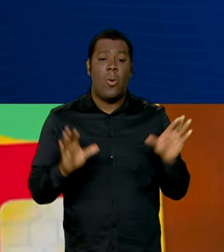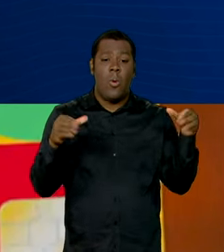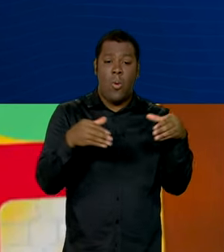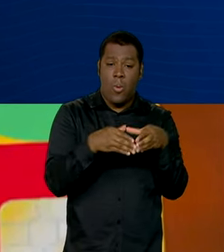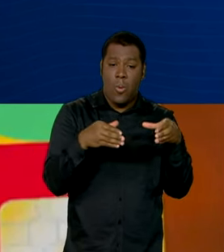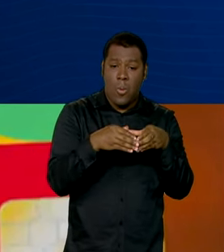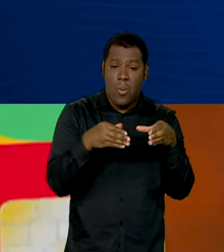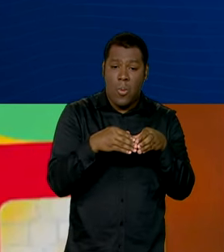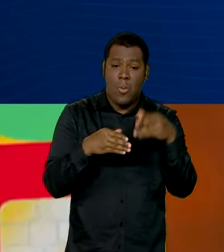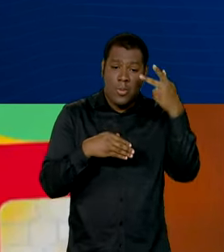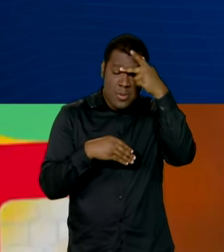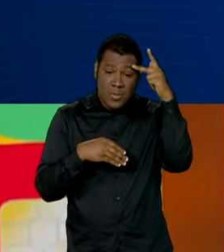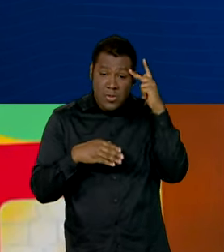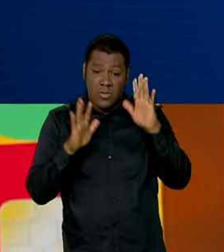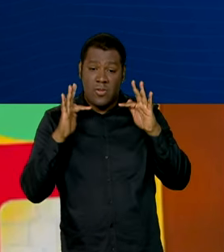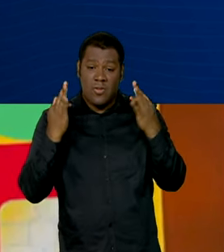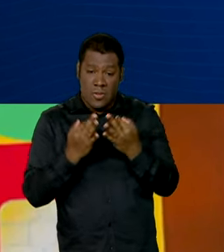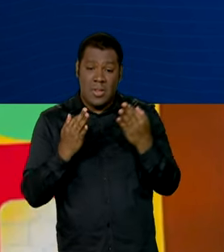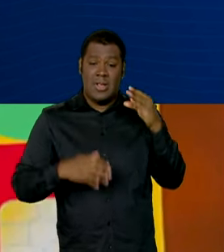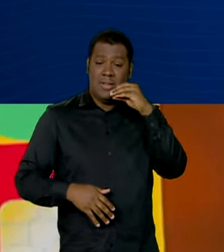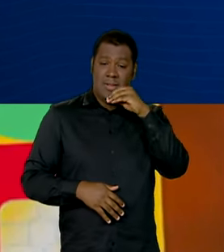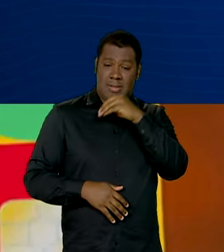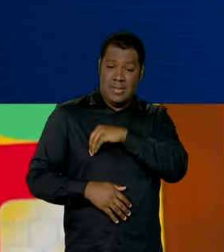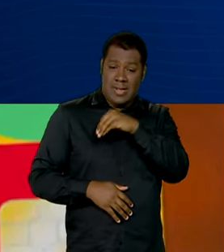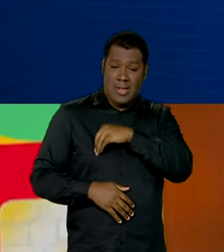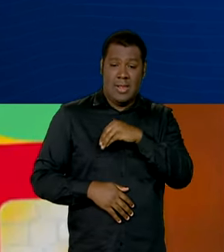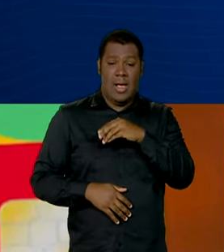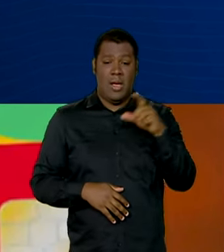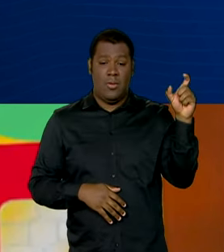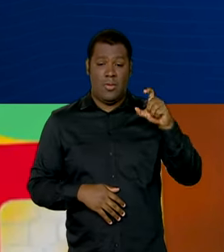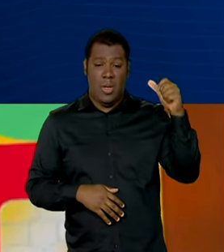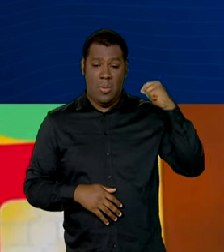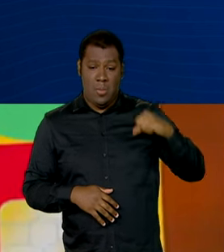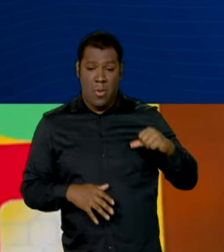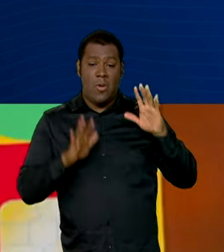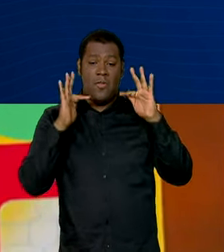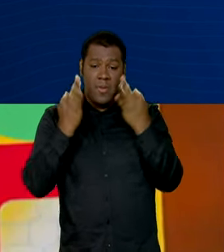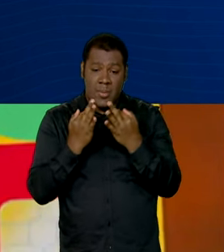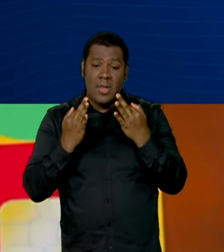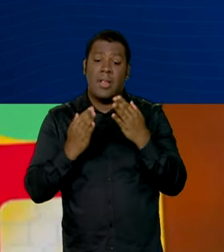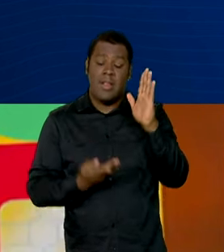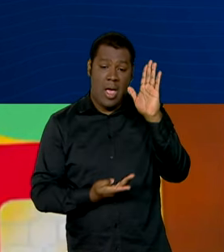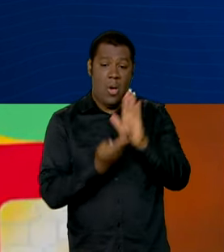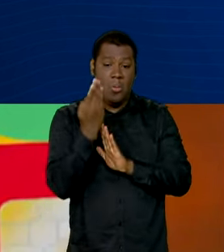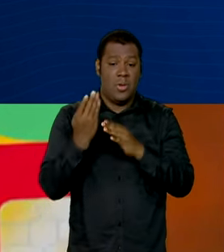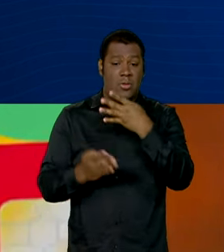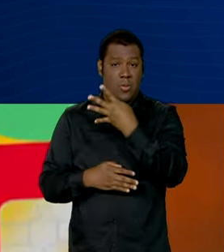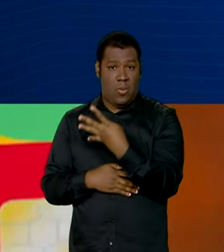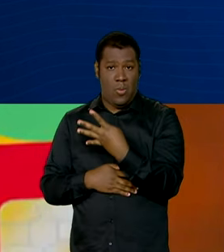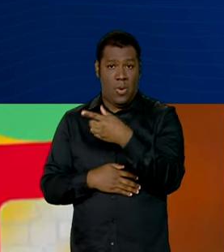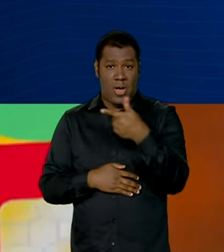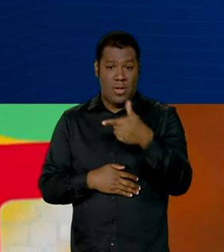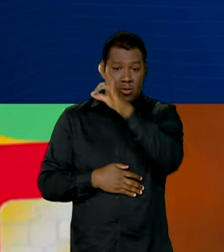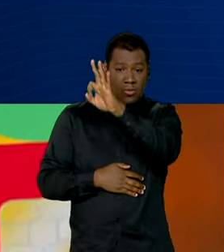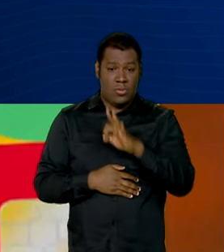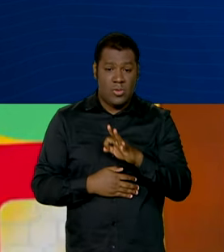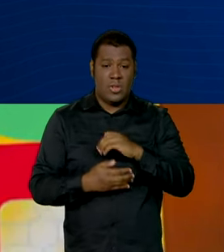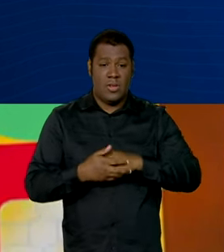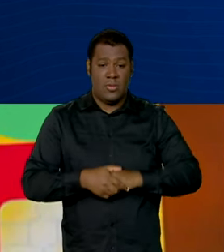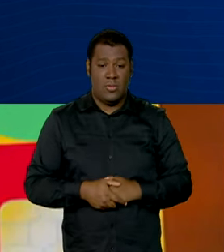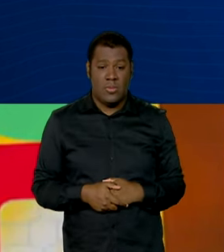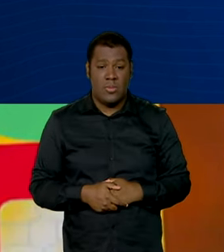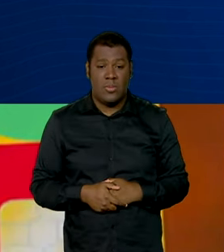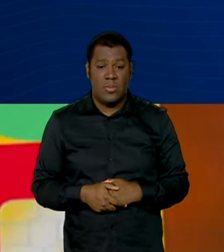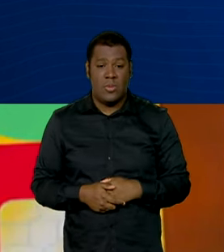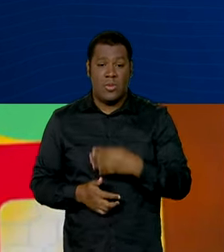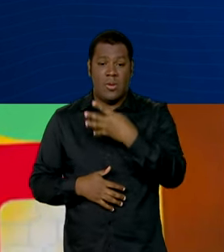de domicílios que recebiam Bolsa Família cresceu 42,4% de R$